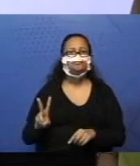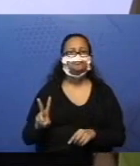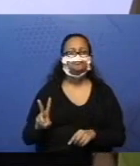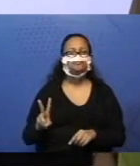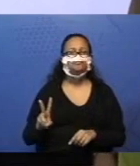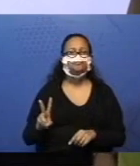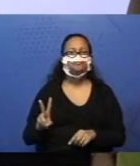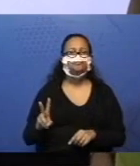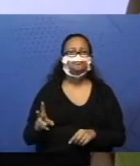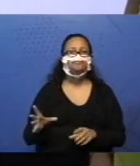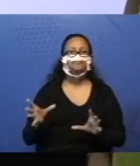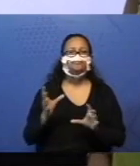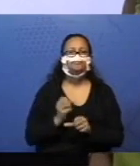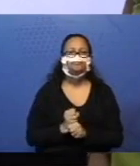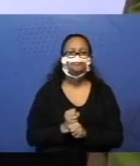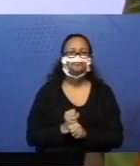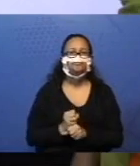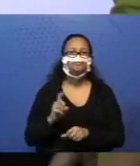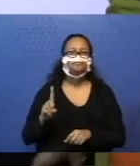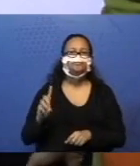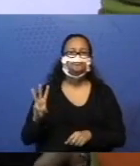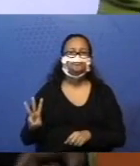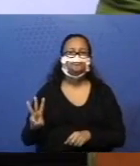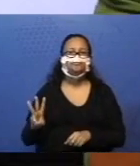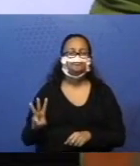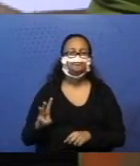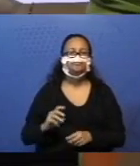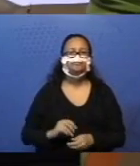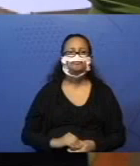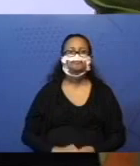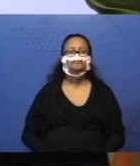11, 12, 13. Certinho.